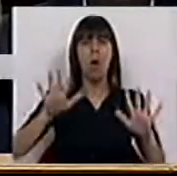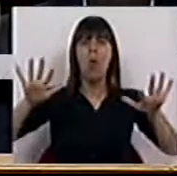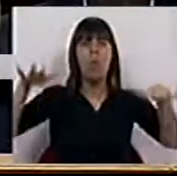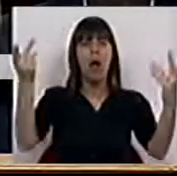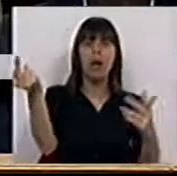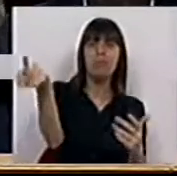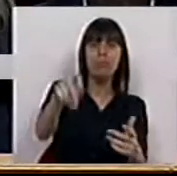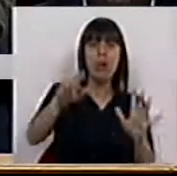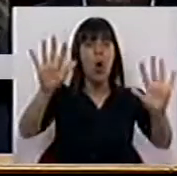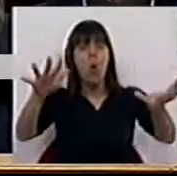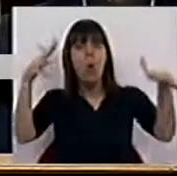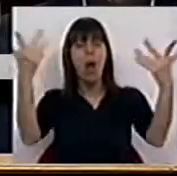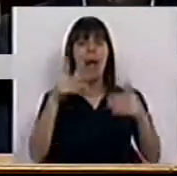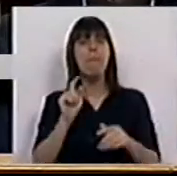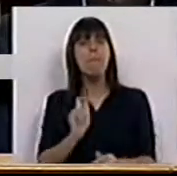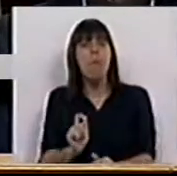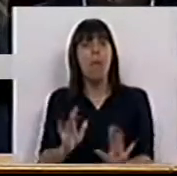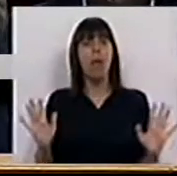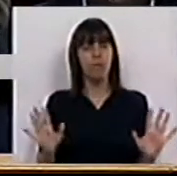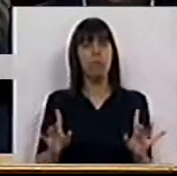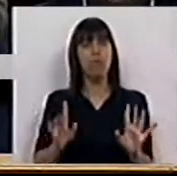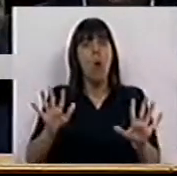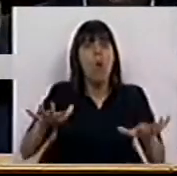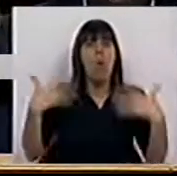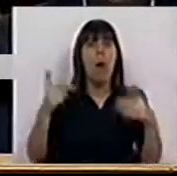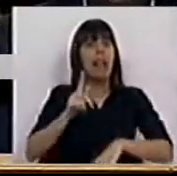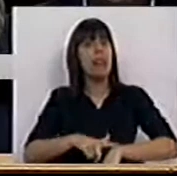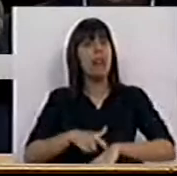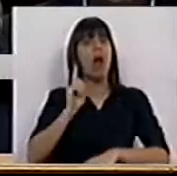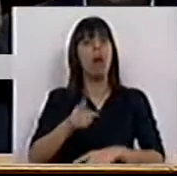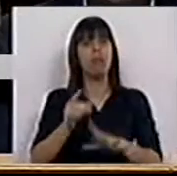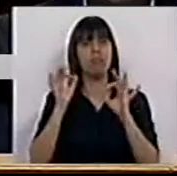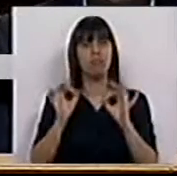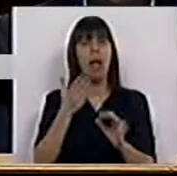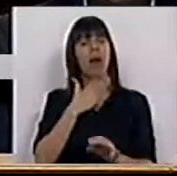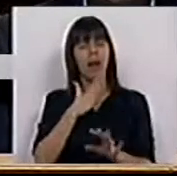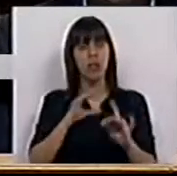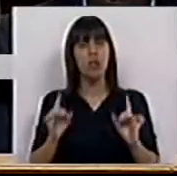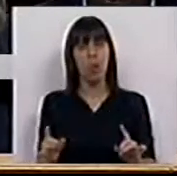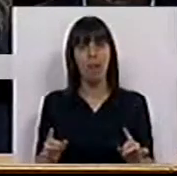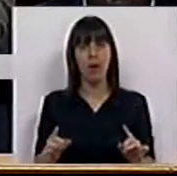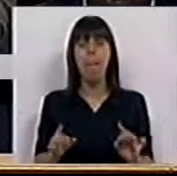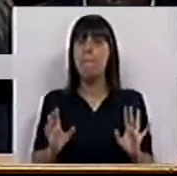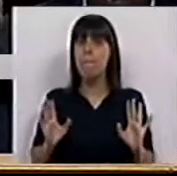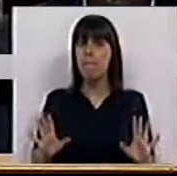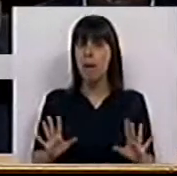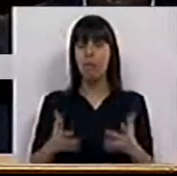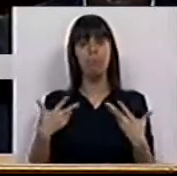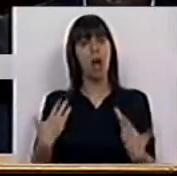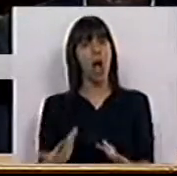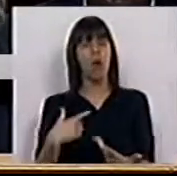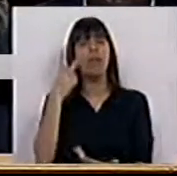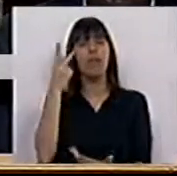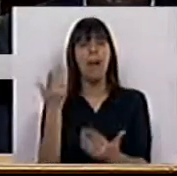em qualquer circunstância, em qualquer momento, seja qual for o tempo, é inteiramente razoável. Mas no tempo que